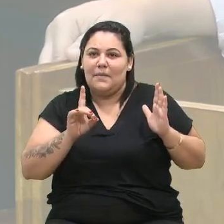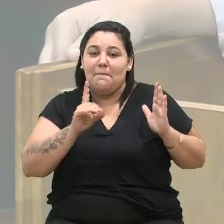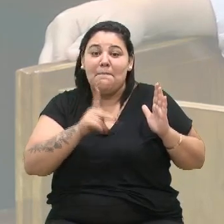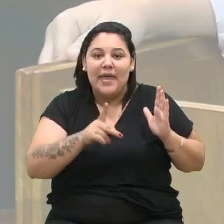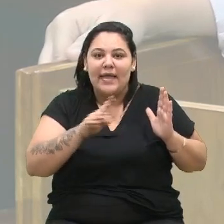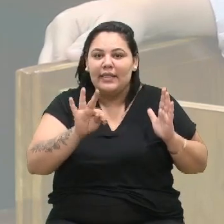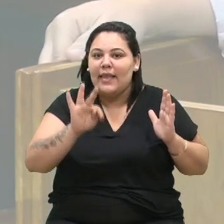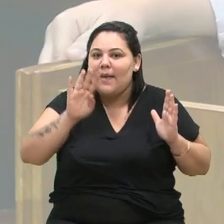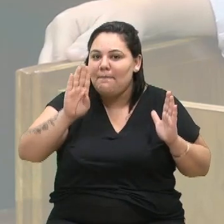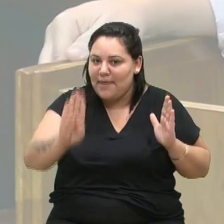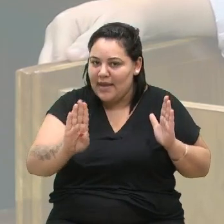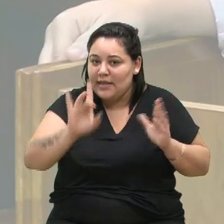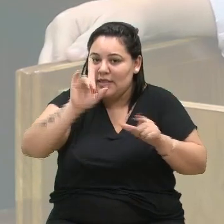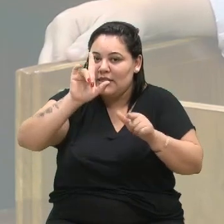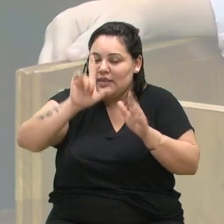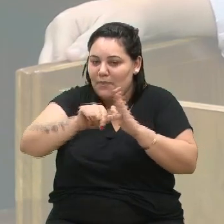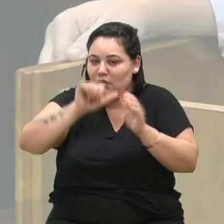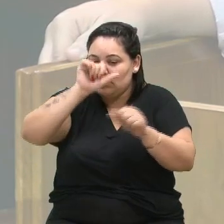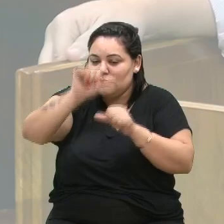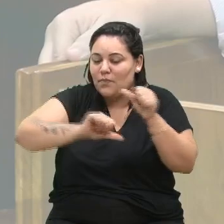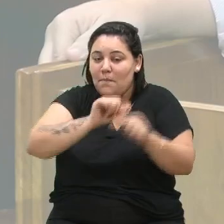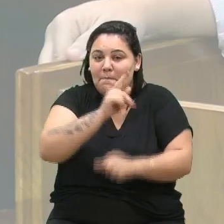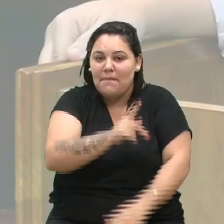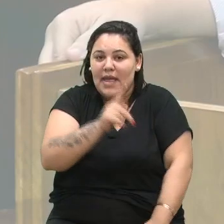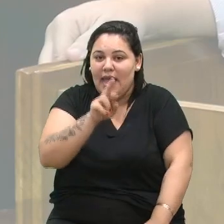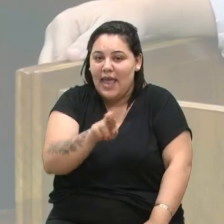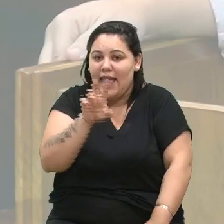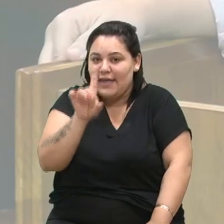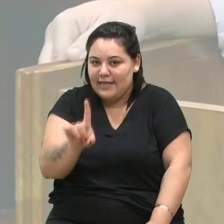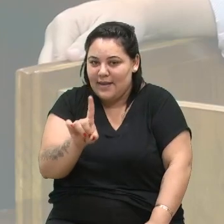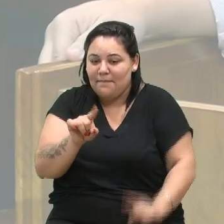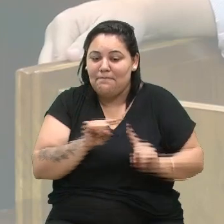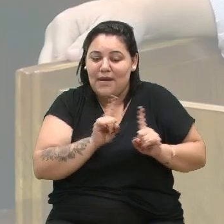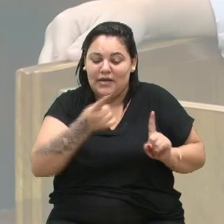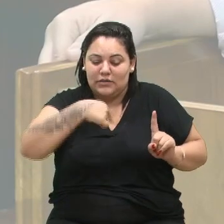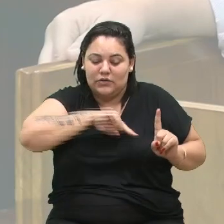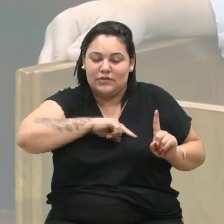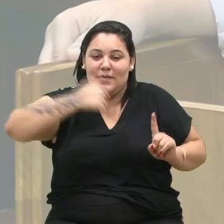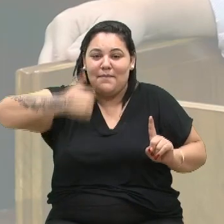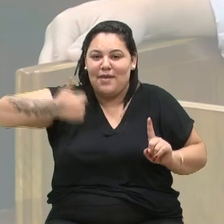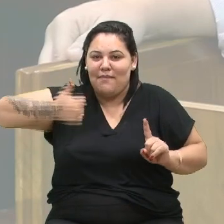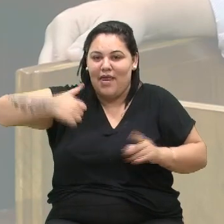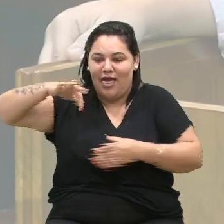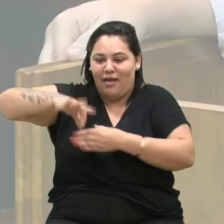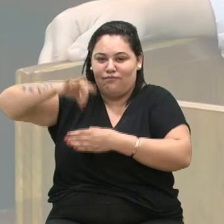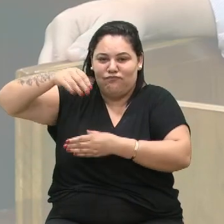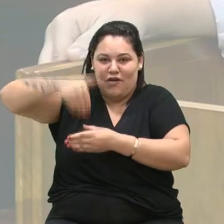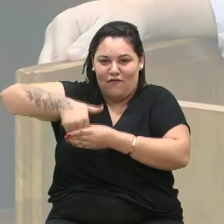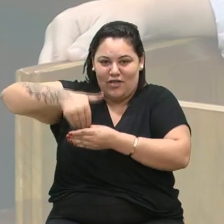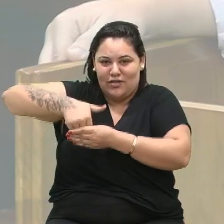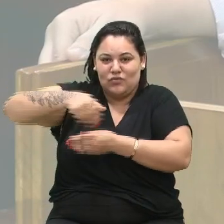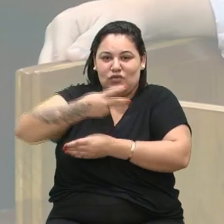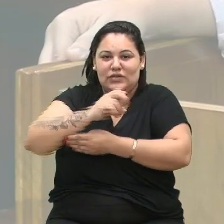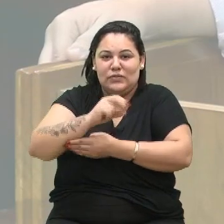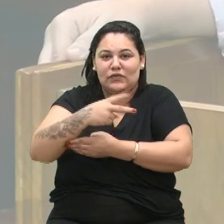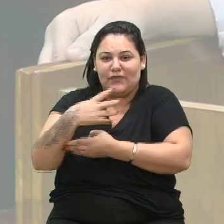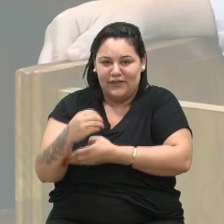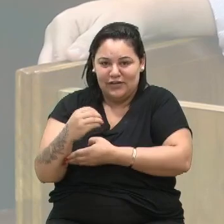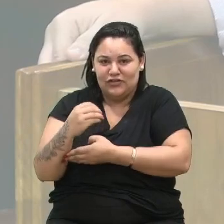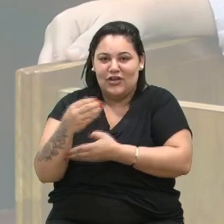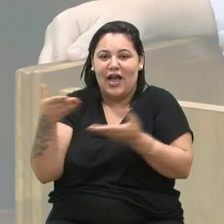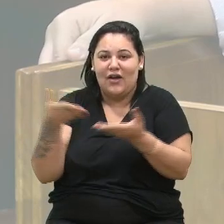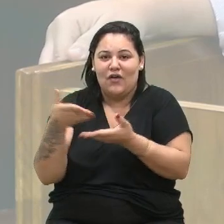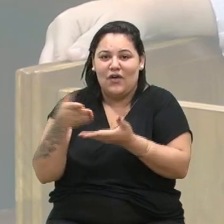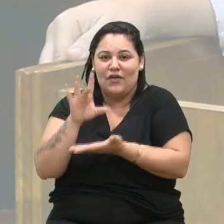passar da nossa legislatura, mas a nossa primeira eleição, em 2020, agora titular